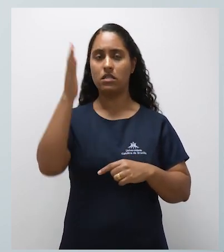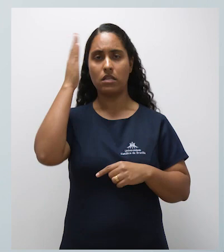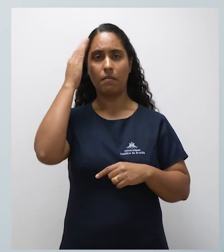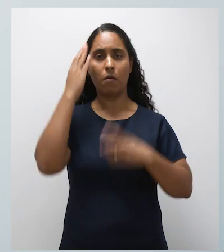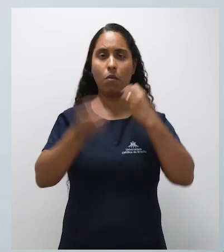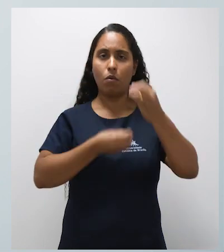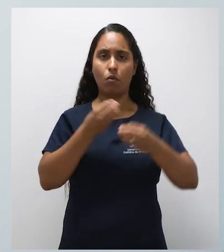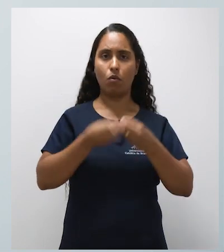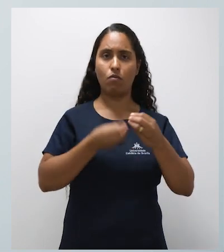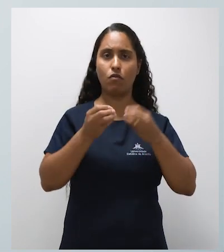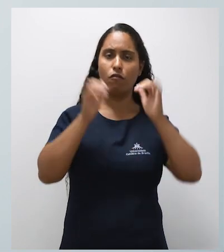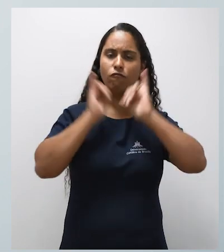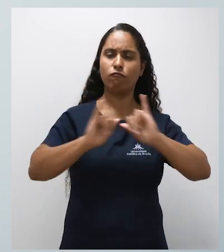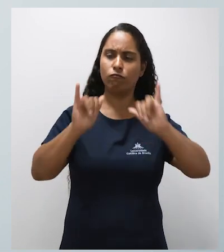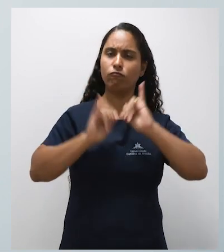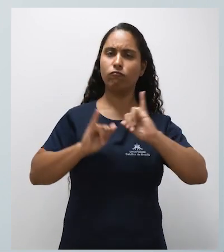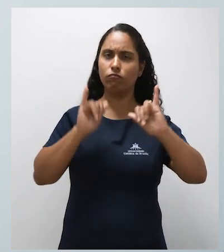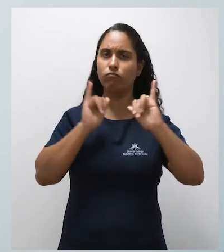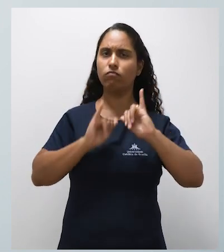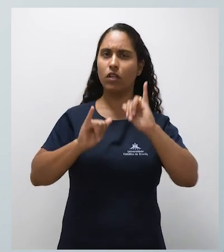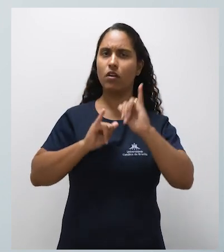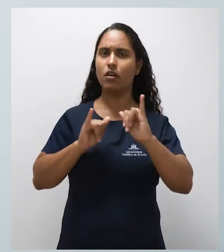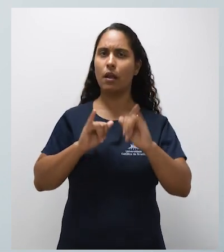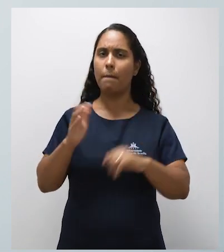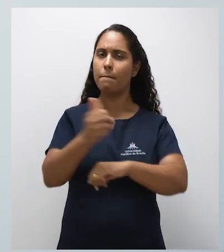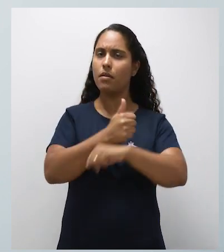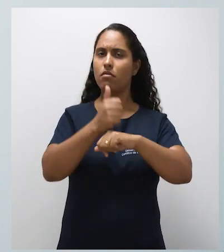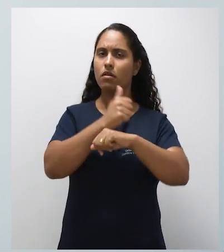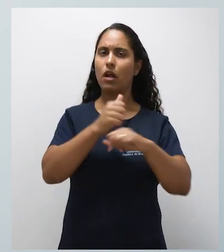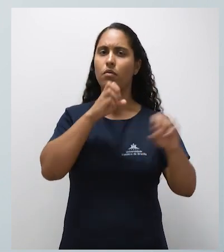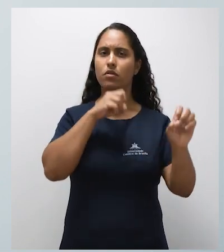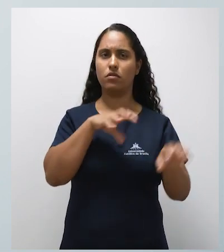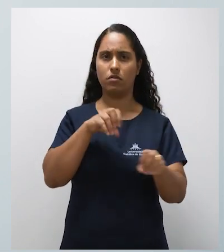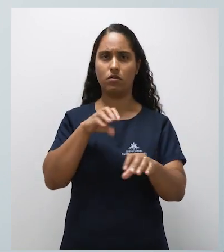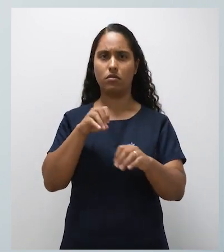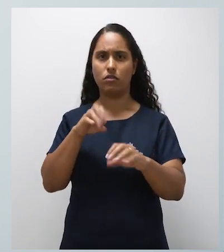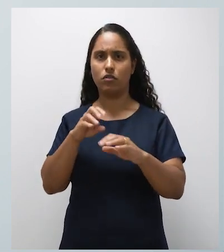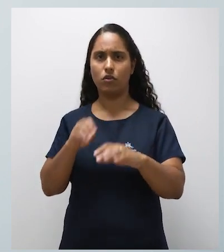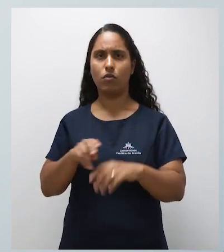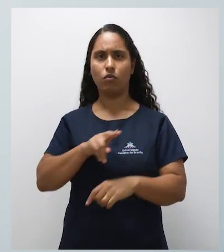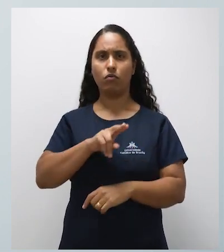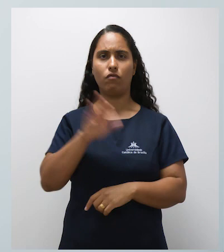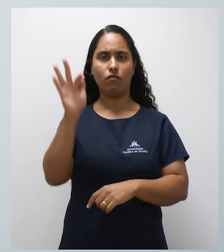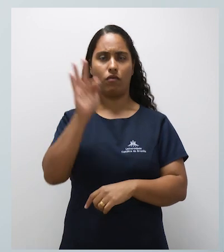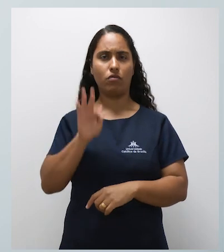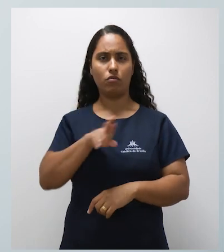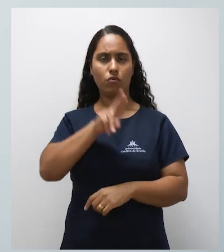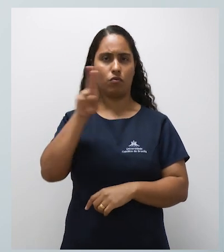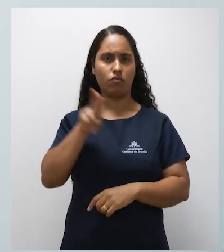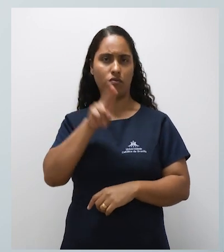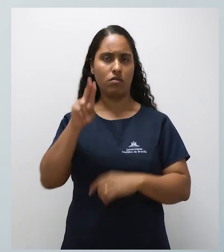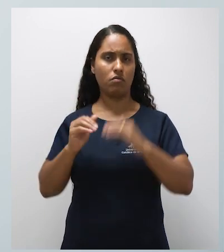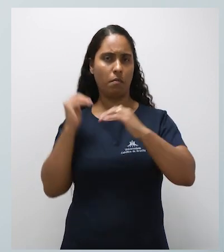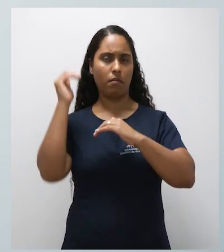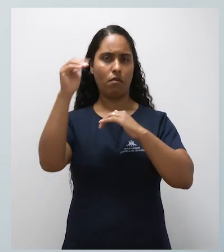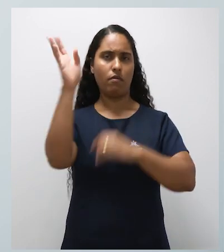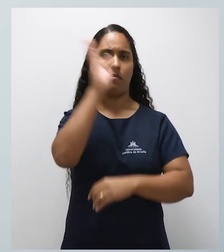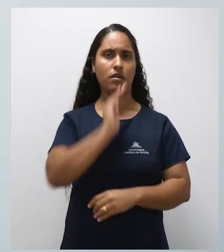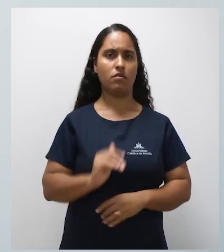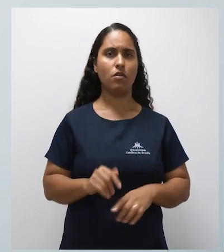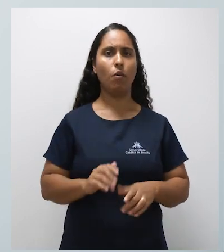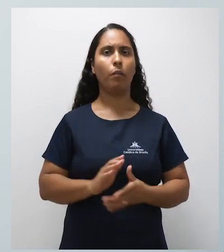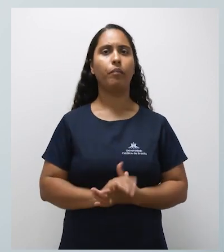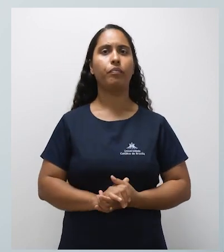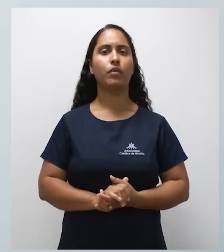resultados desse exame servem para produzir informações que visam melhorar a qualidade da